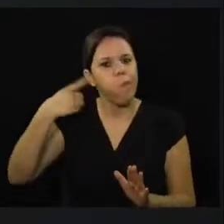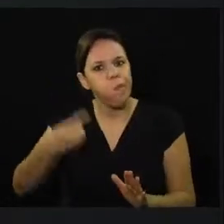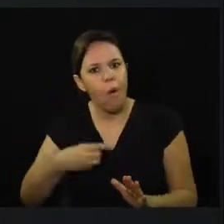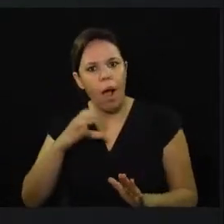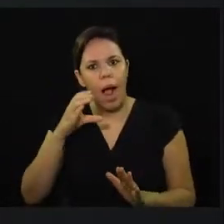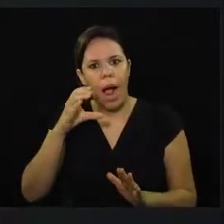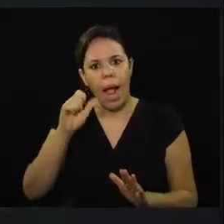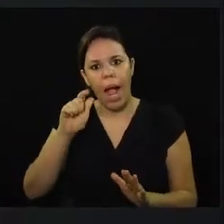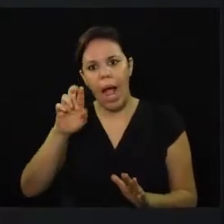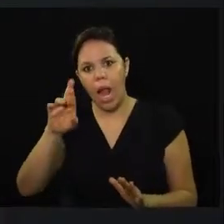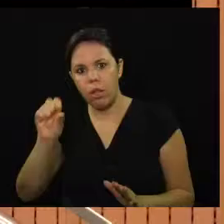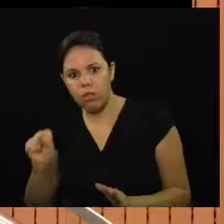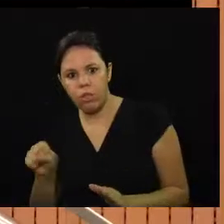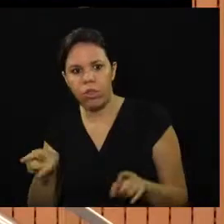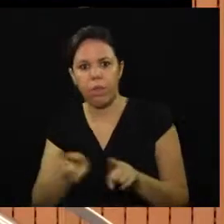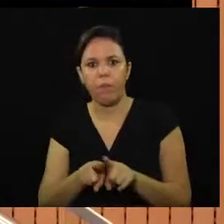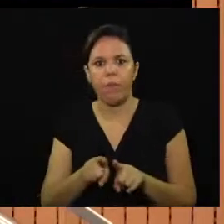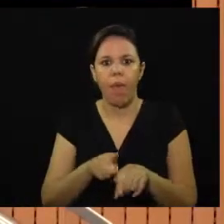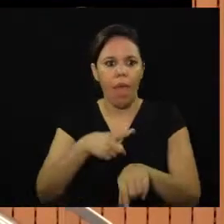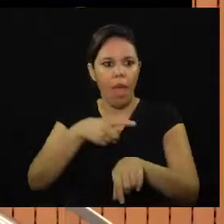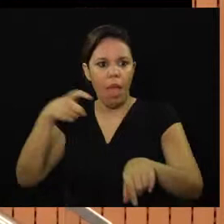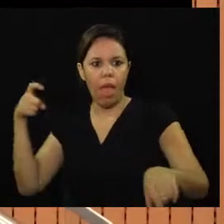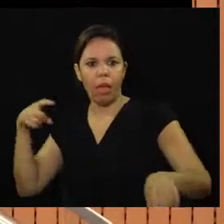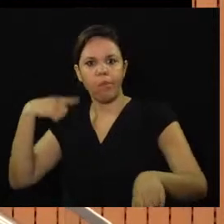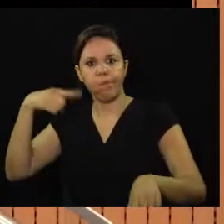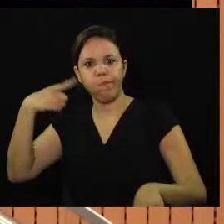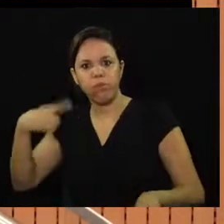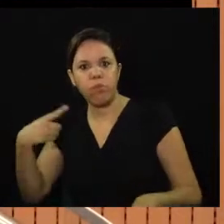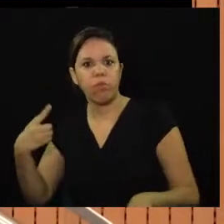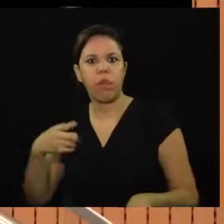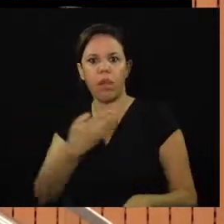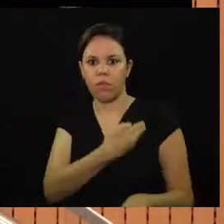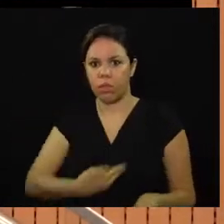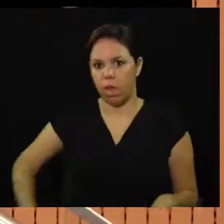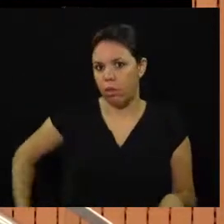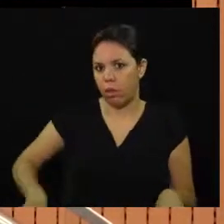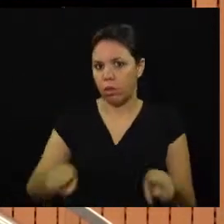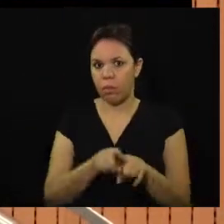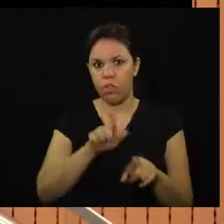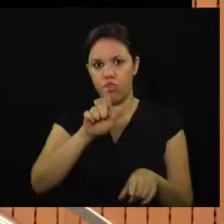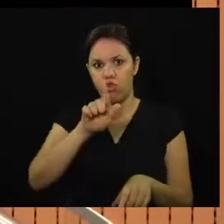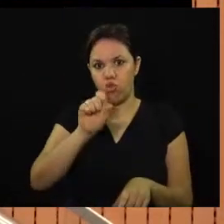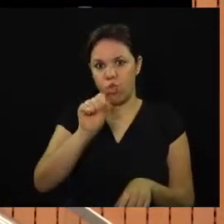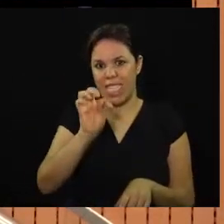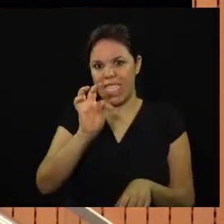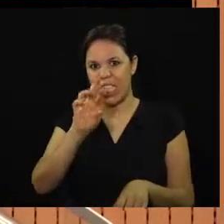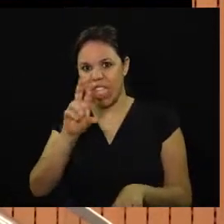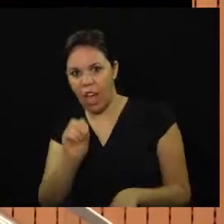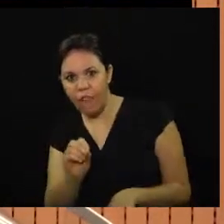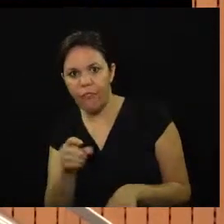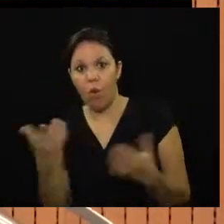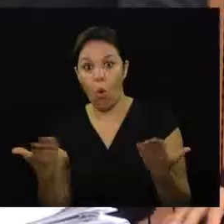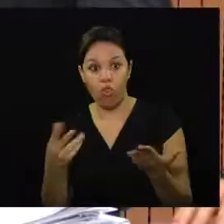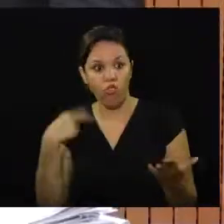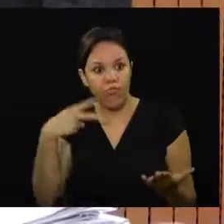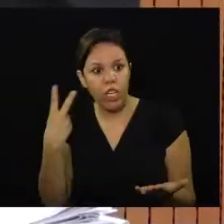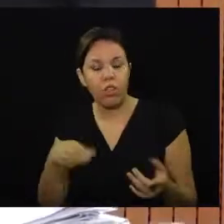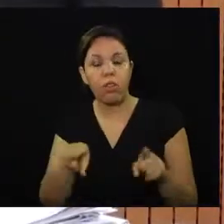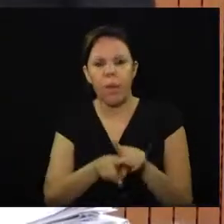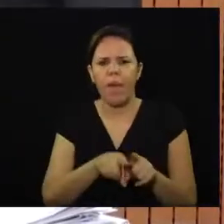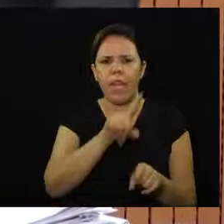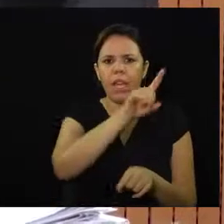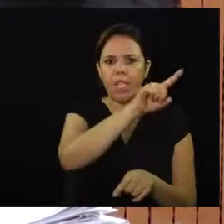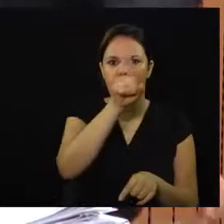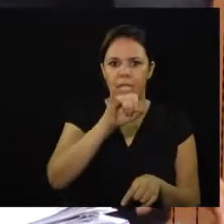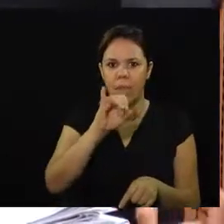federal Carlos Sampaio e pelo ex-deputado estadual Gustavo Peta hoje vereador da Câmara de Campinas e Rafa